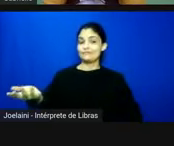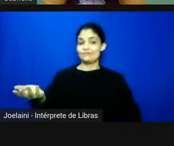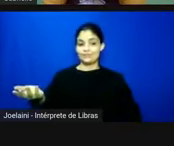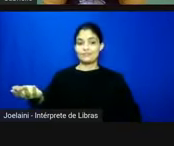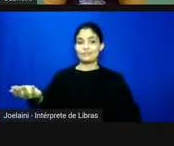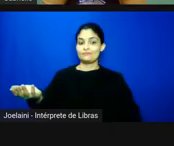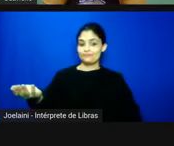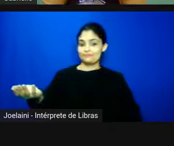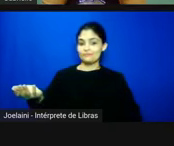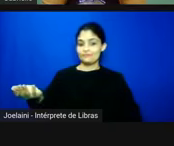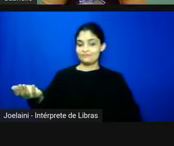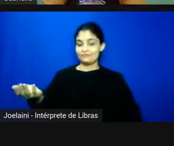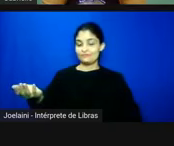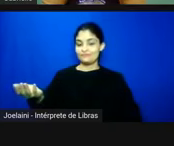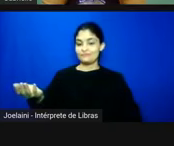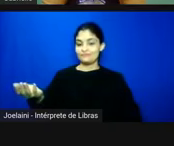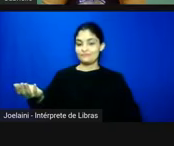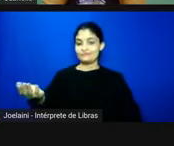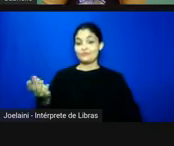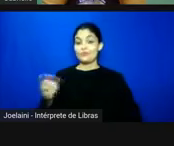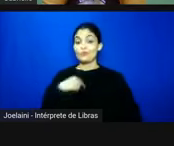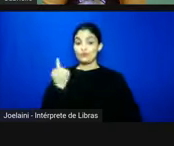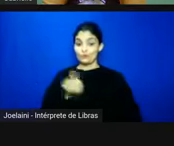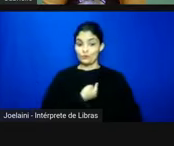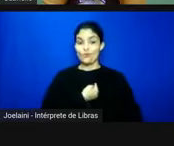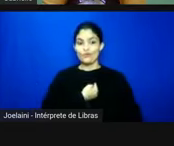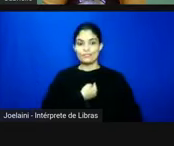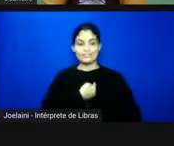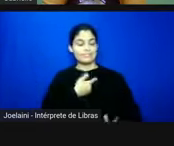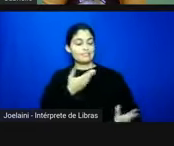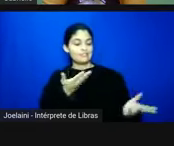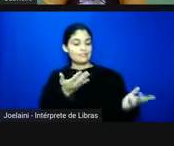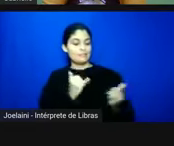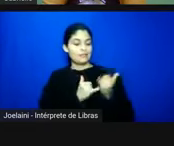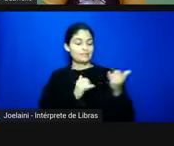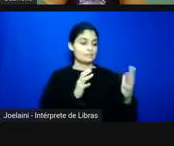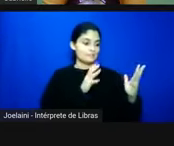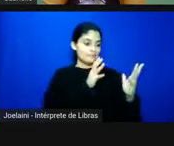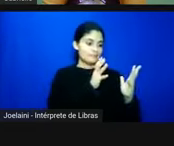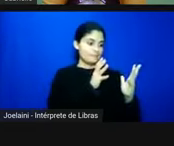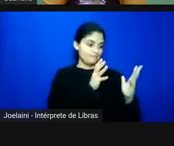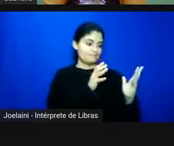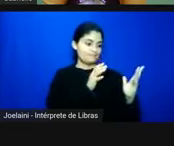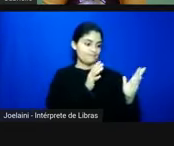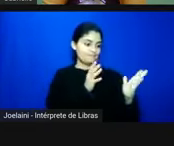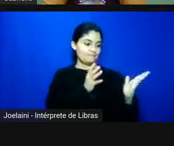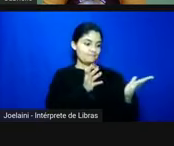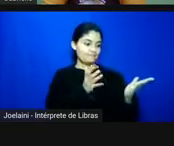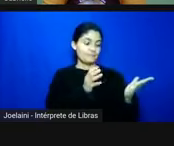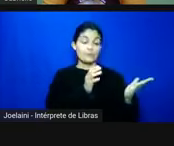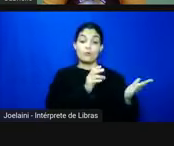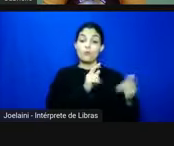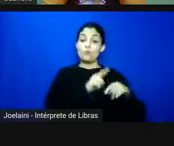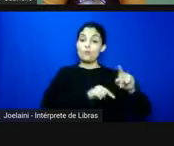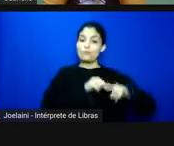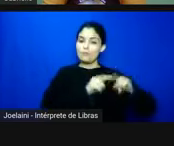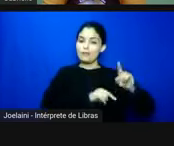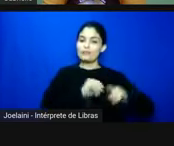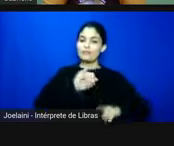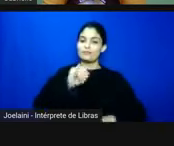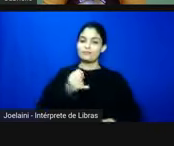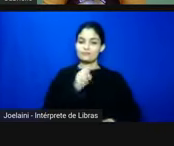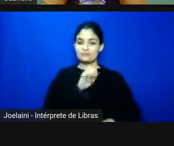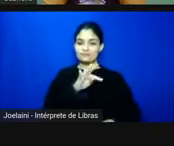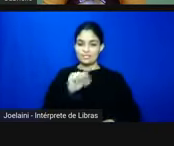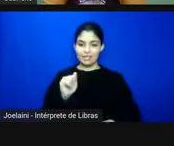quando a gente está diante de tudo isso esse material do GEPA mostra o seguinte é